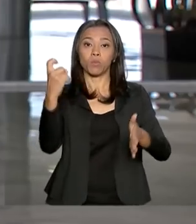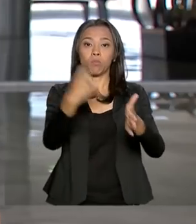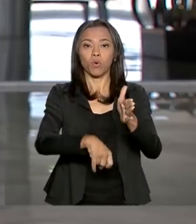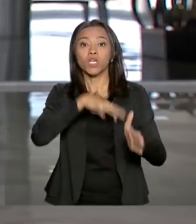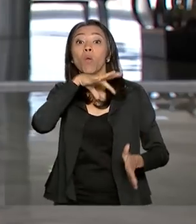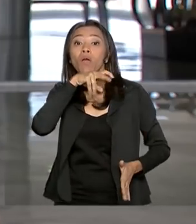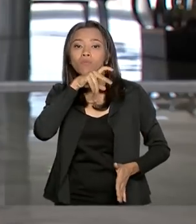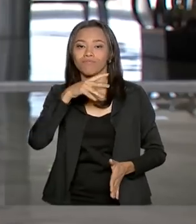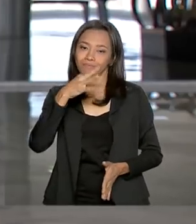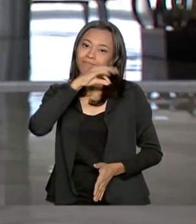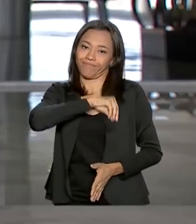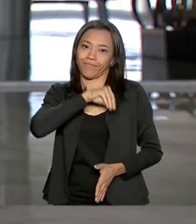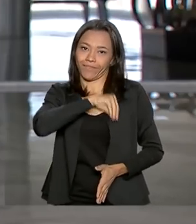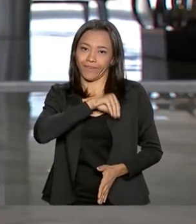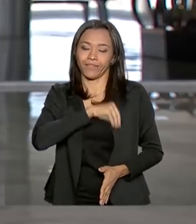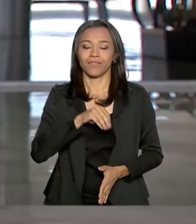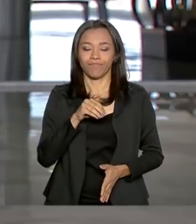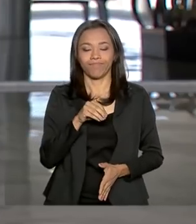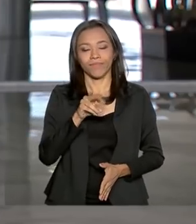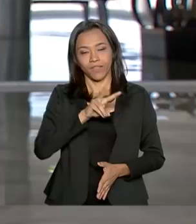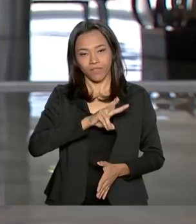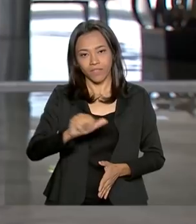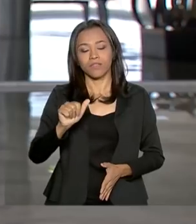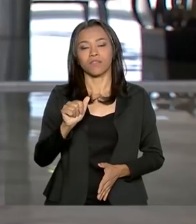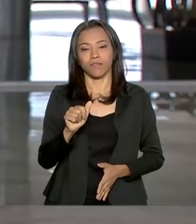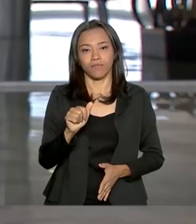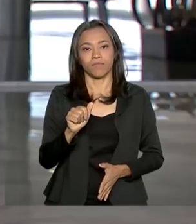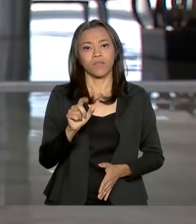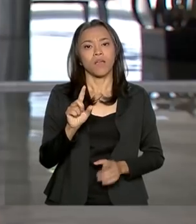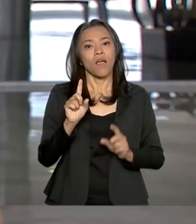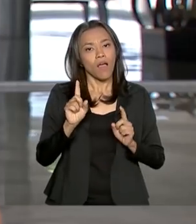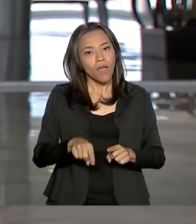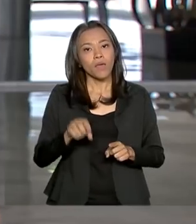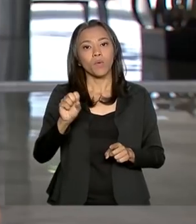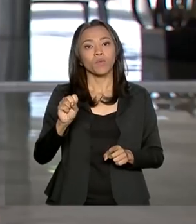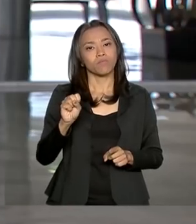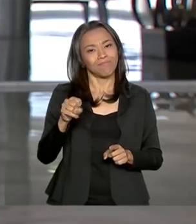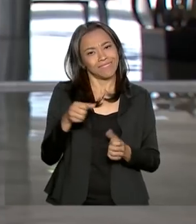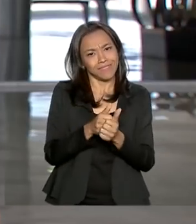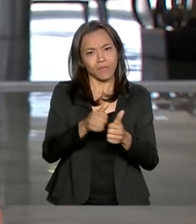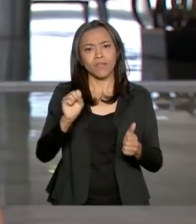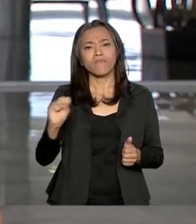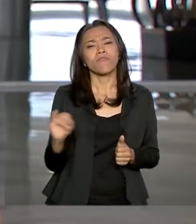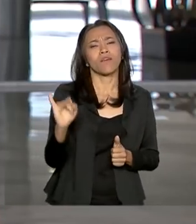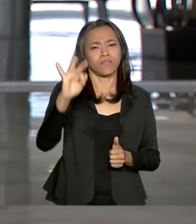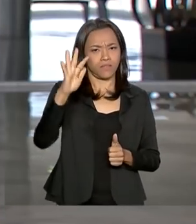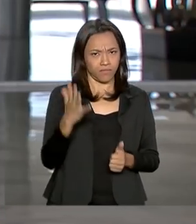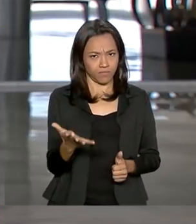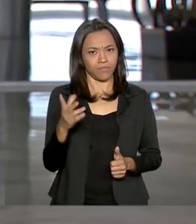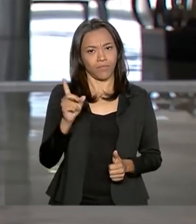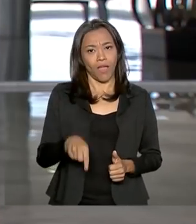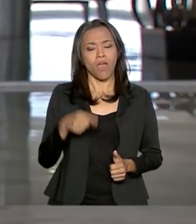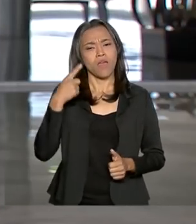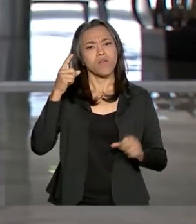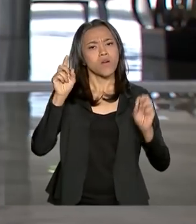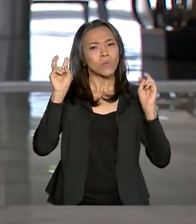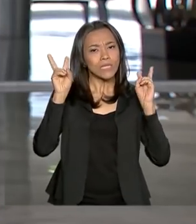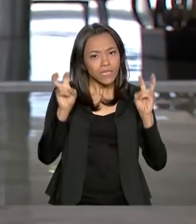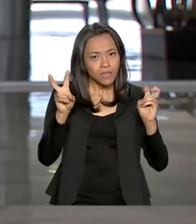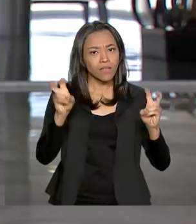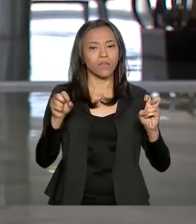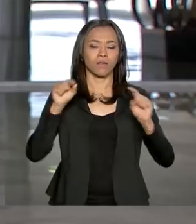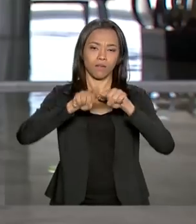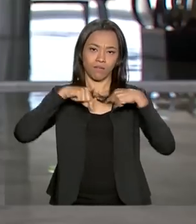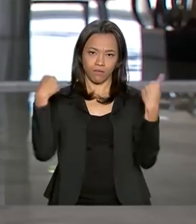vem e de que essa tabela deve ser corrigida, no mínimo, com a inflação. Esse, inclusive, deve ser um dos temas da reunião do